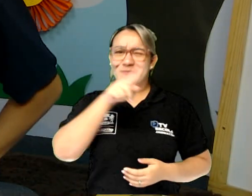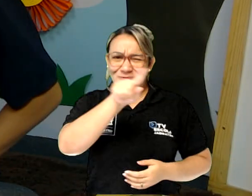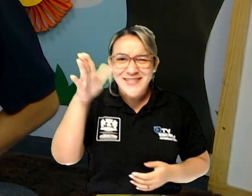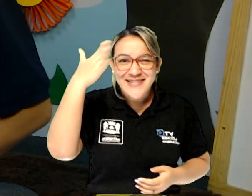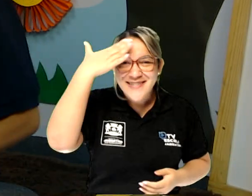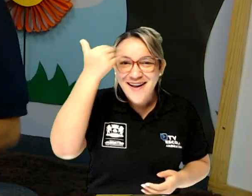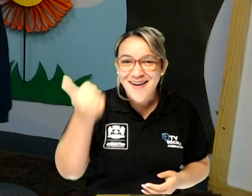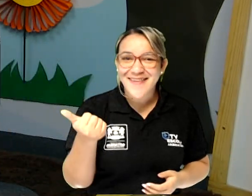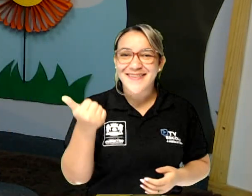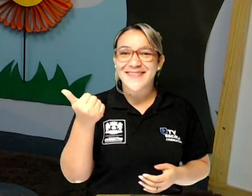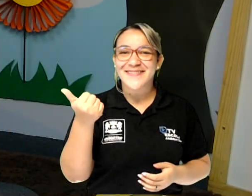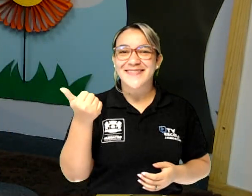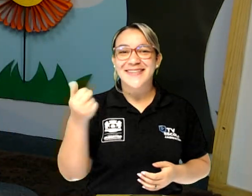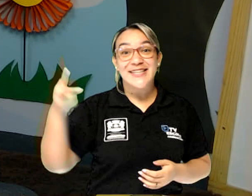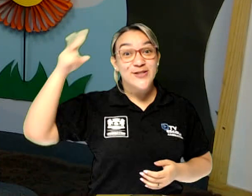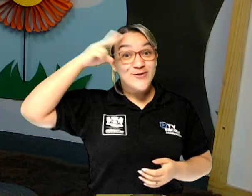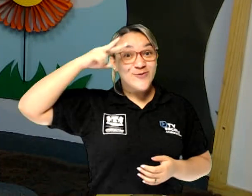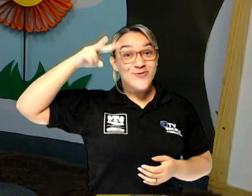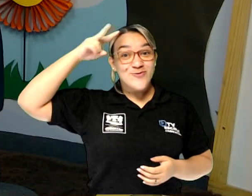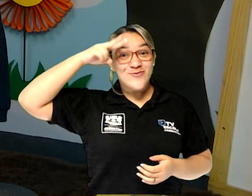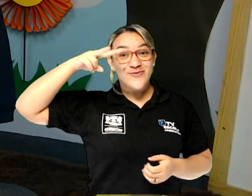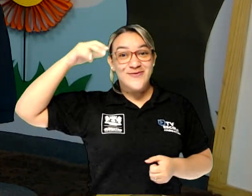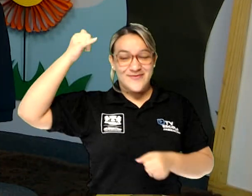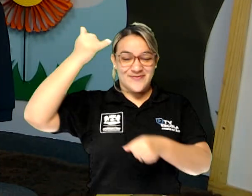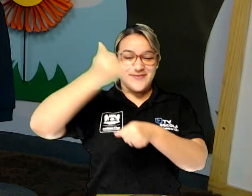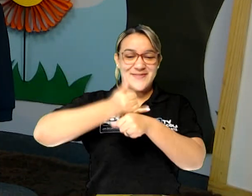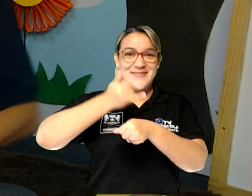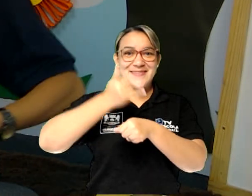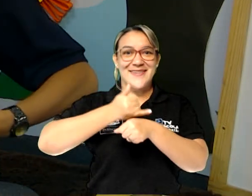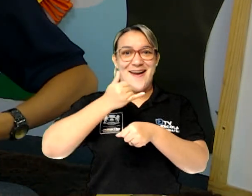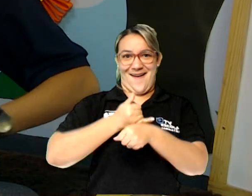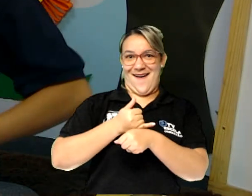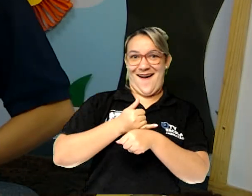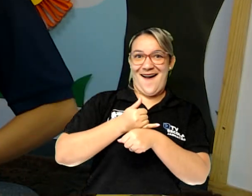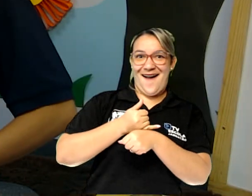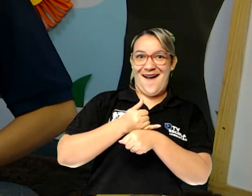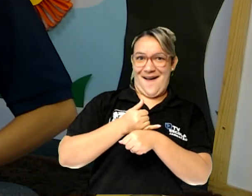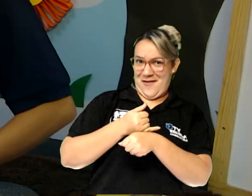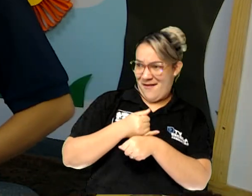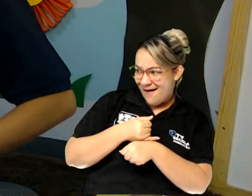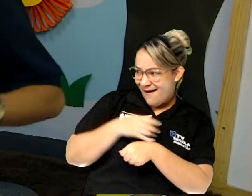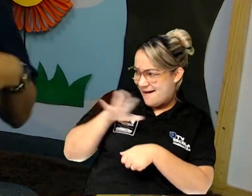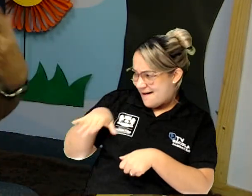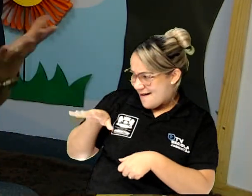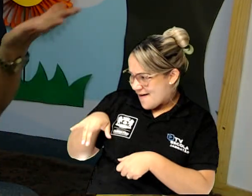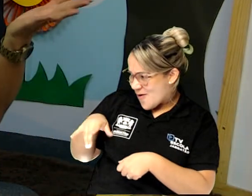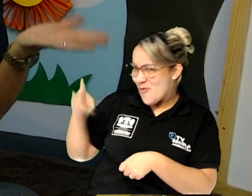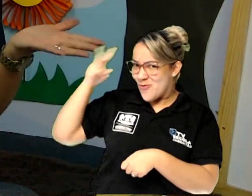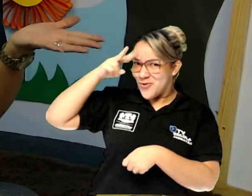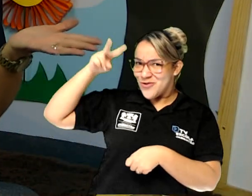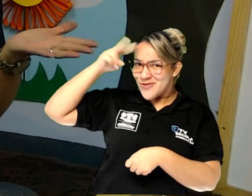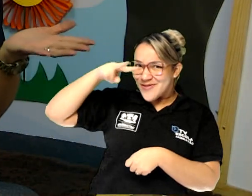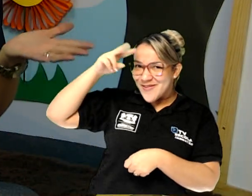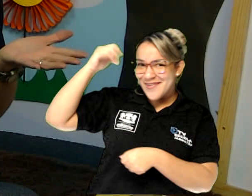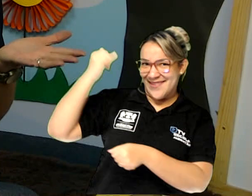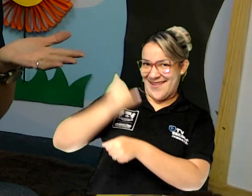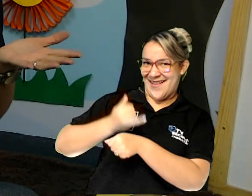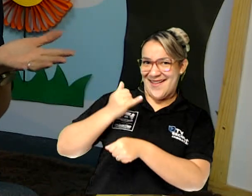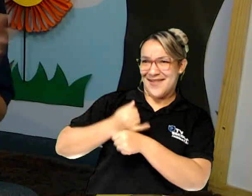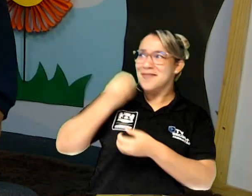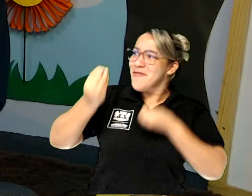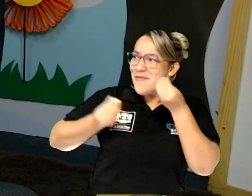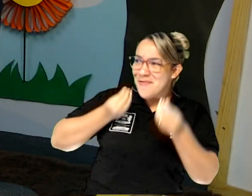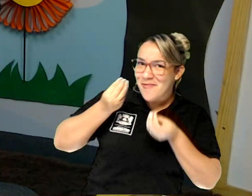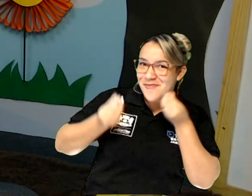o que é? História na lata. Ué, Belly! Uma história na lata. Como é